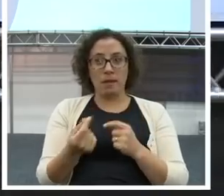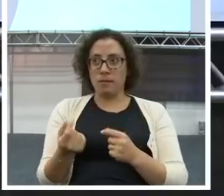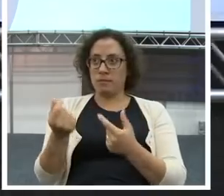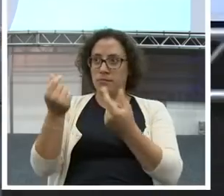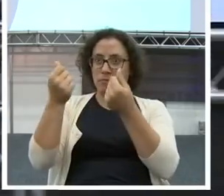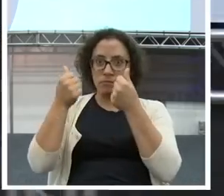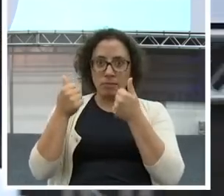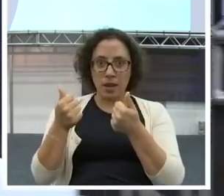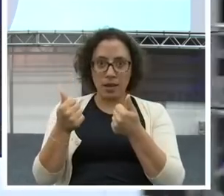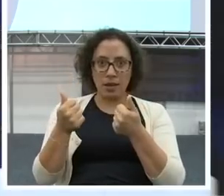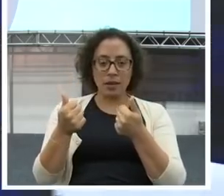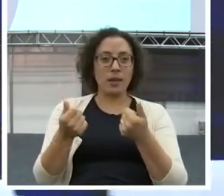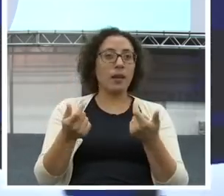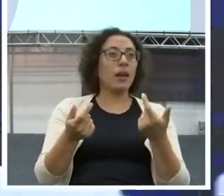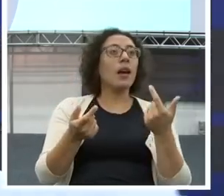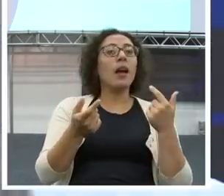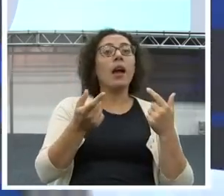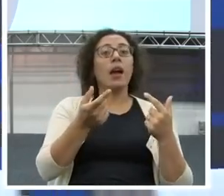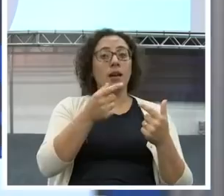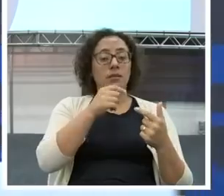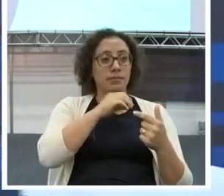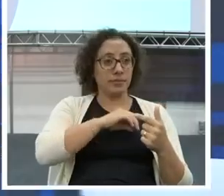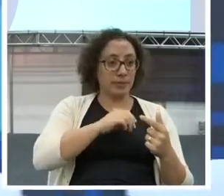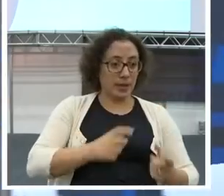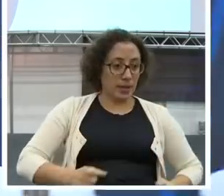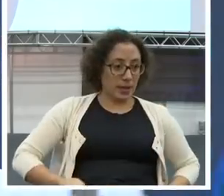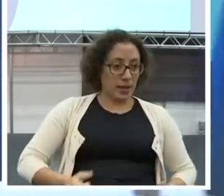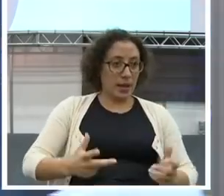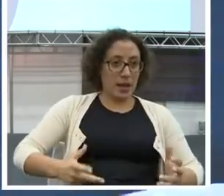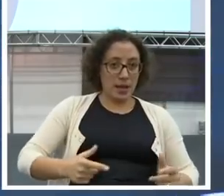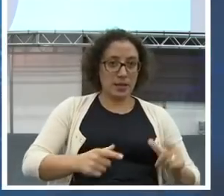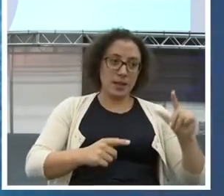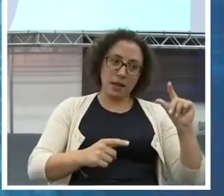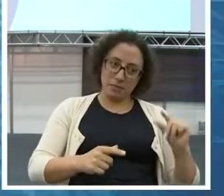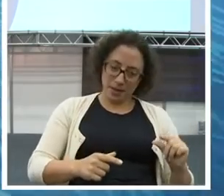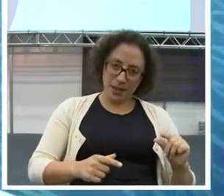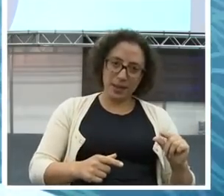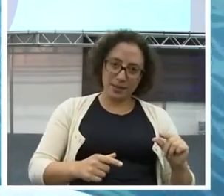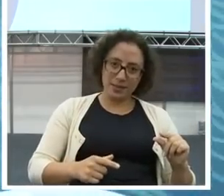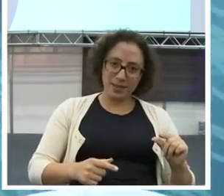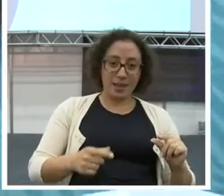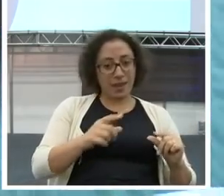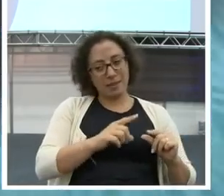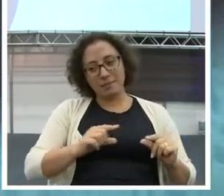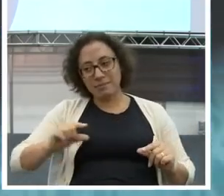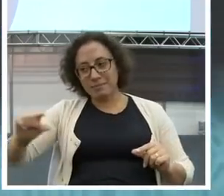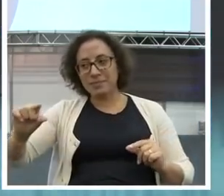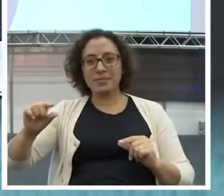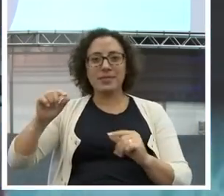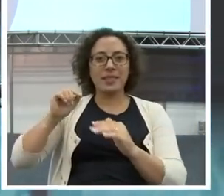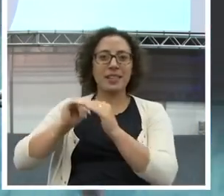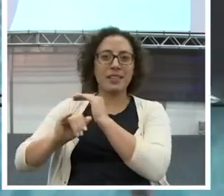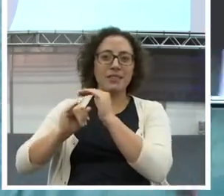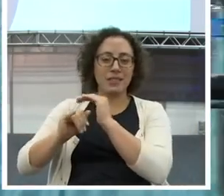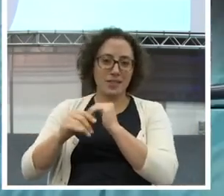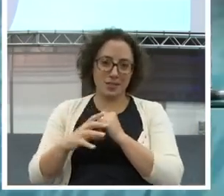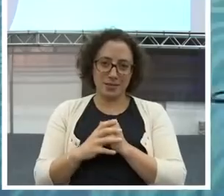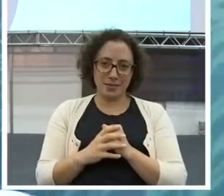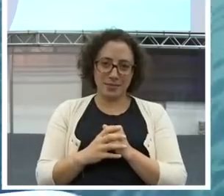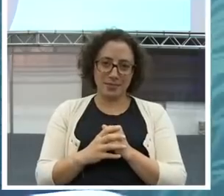gastar menos que ganha e investir a diferença? Isso é inteligência financeira? Você está ganhando bem,